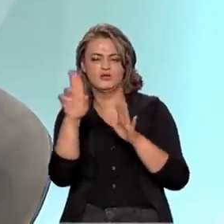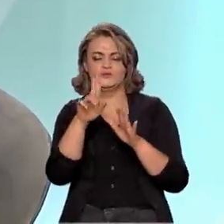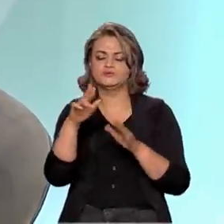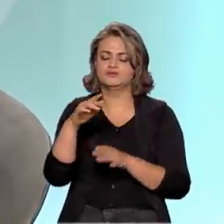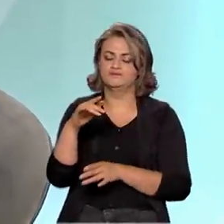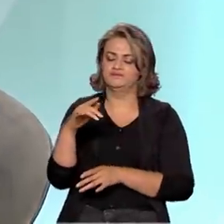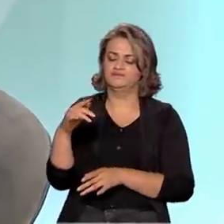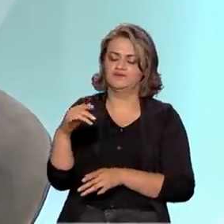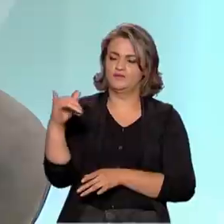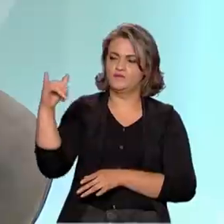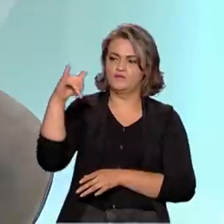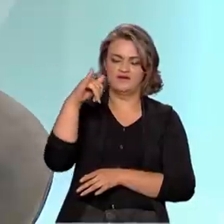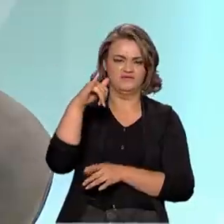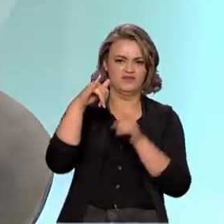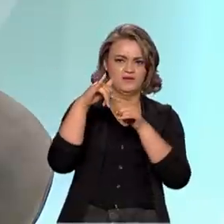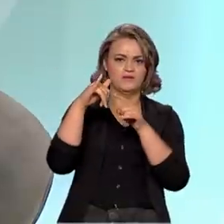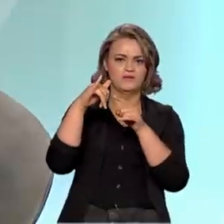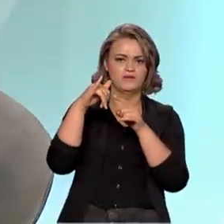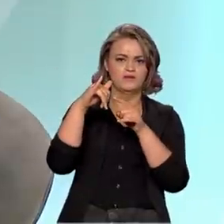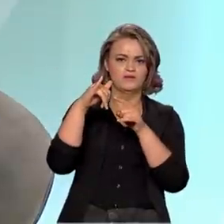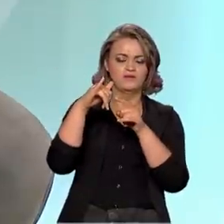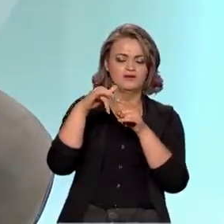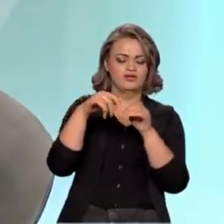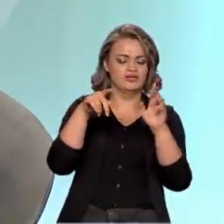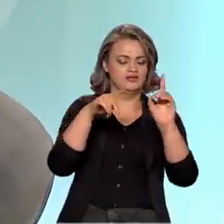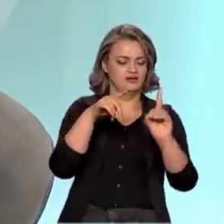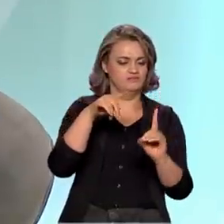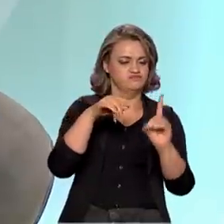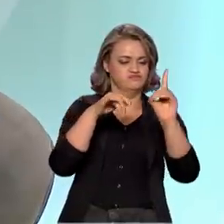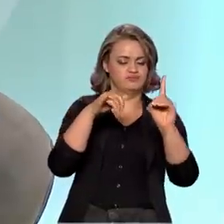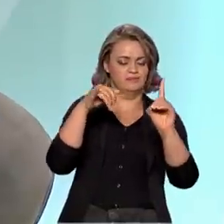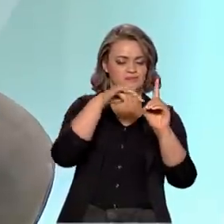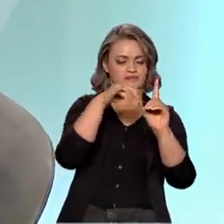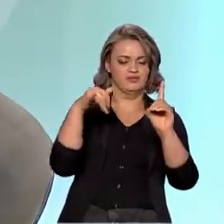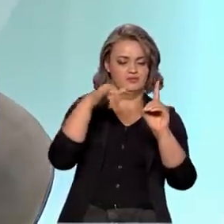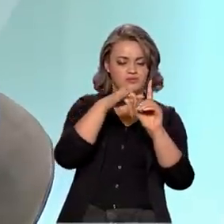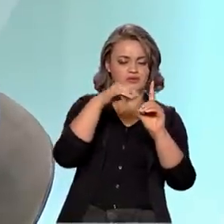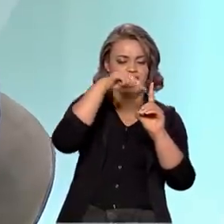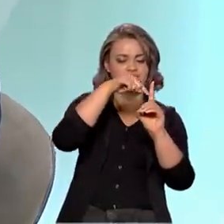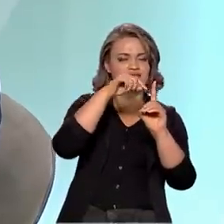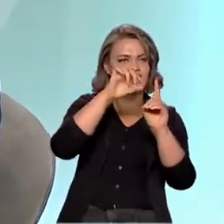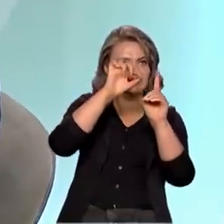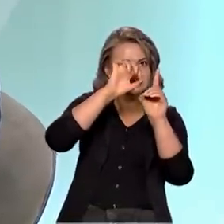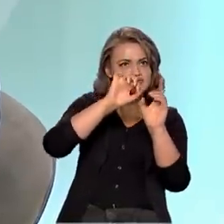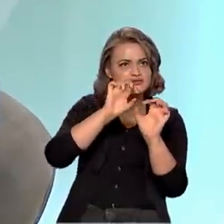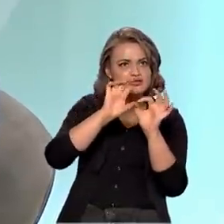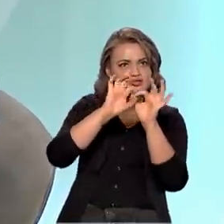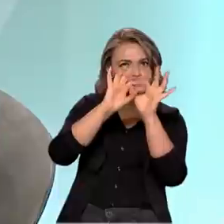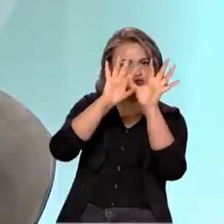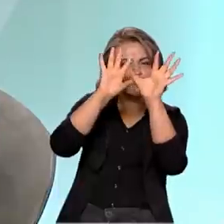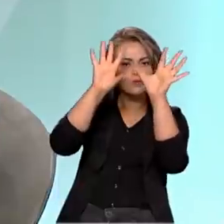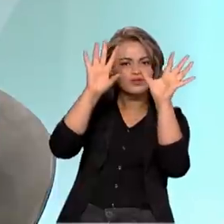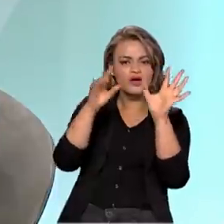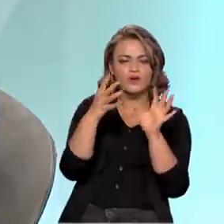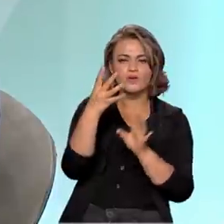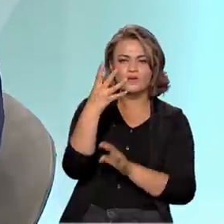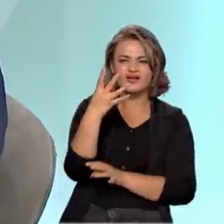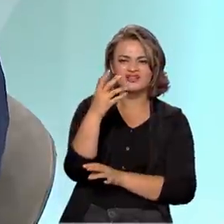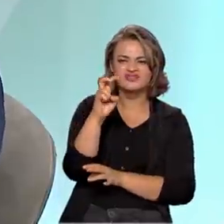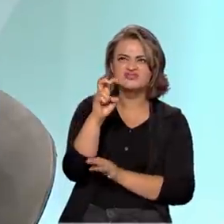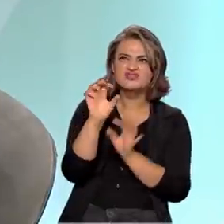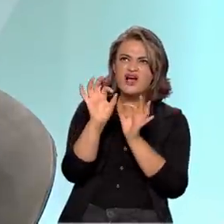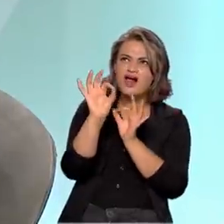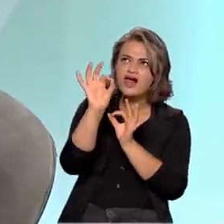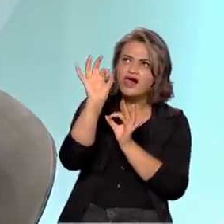avião com fuselagem dupla e leva a espaçonave no centro. Essa espaçonave é solta, aproximadamente 45 mil pés